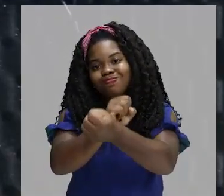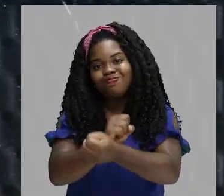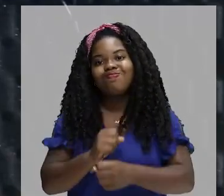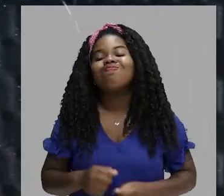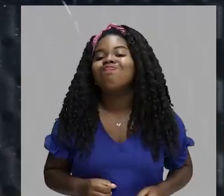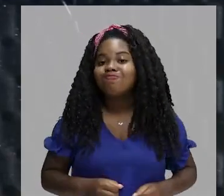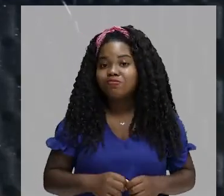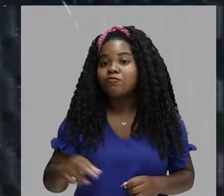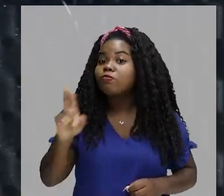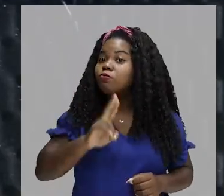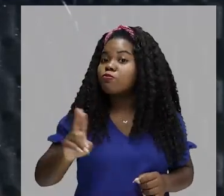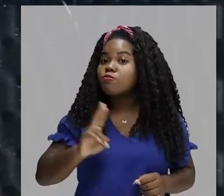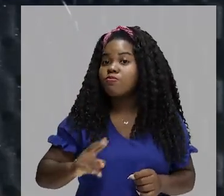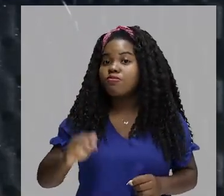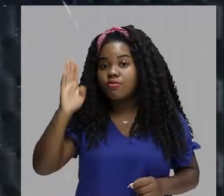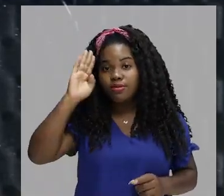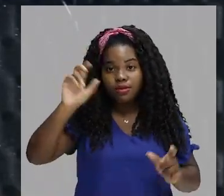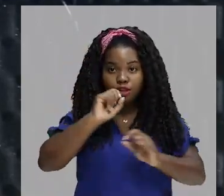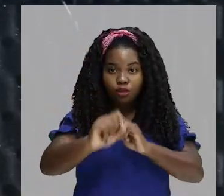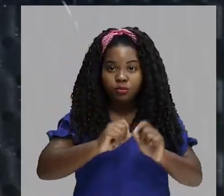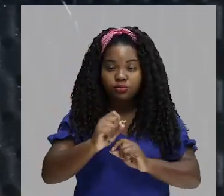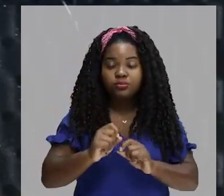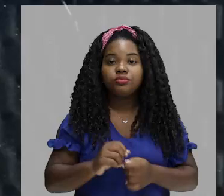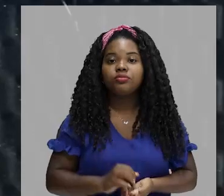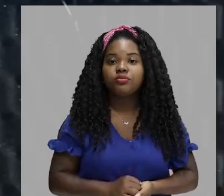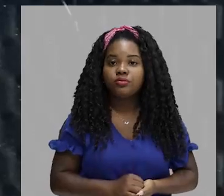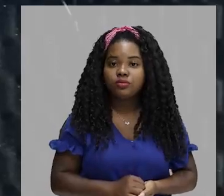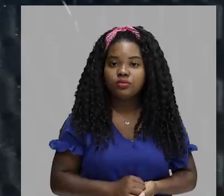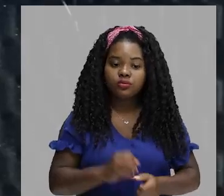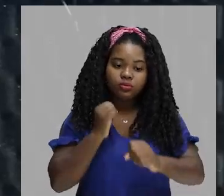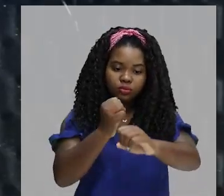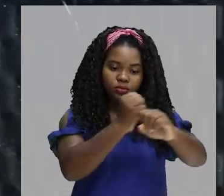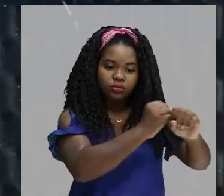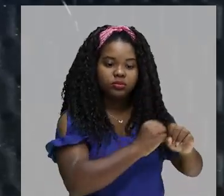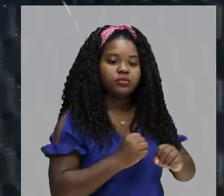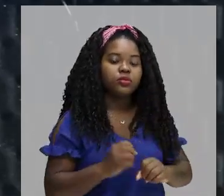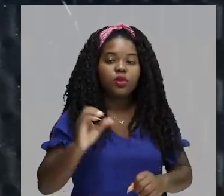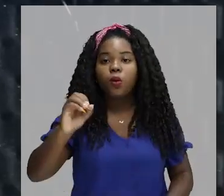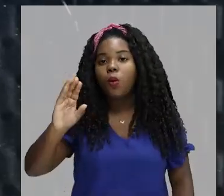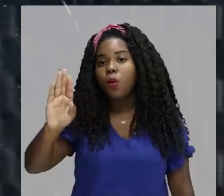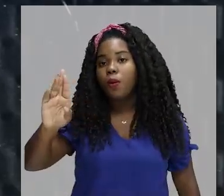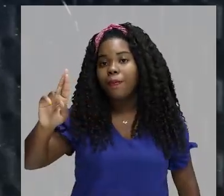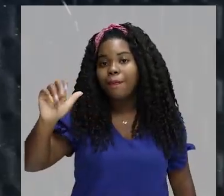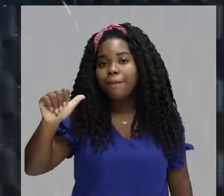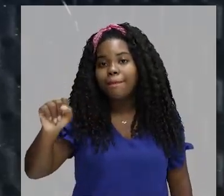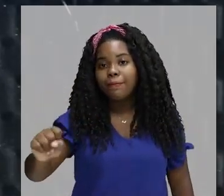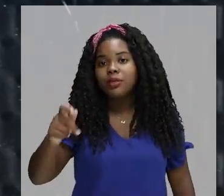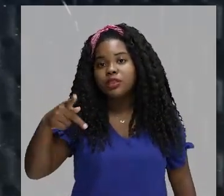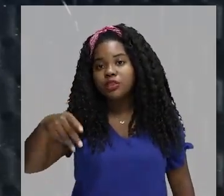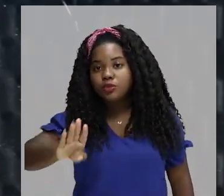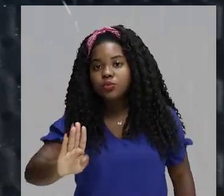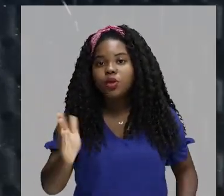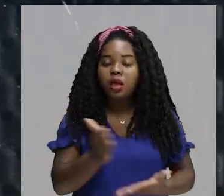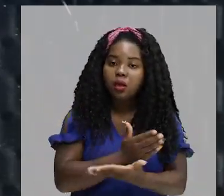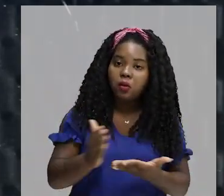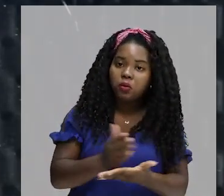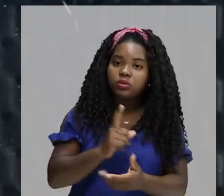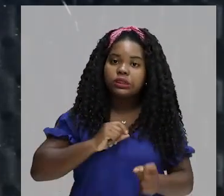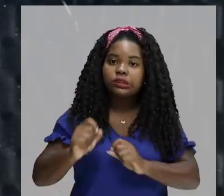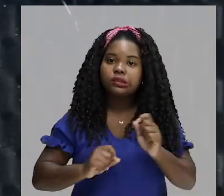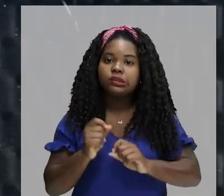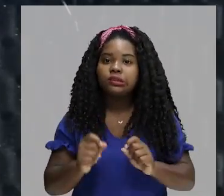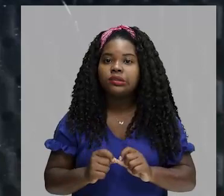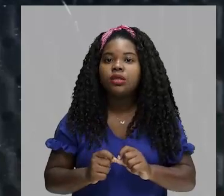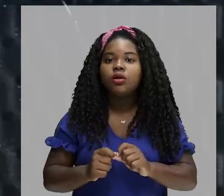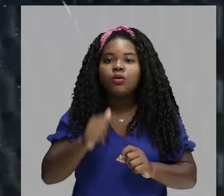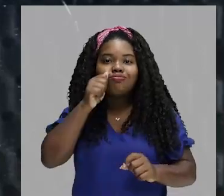utilizados, principalmente prisioneiros de guerra, na construção de obras públicas. Alguns deles, inclusive, sofreram os sacrifícios humanos.